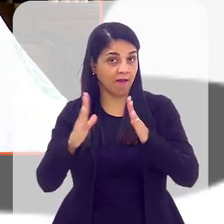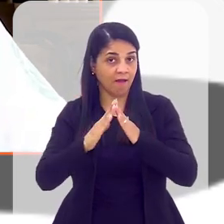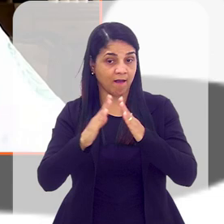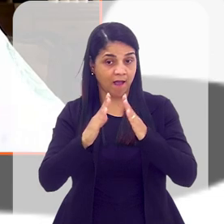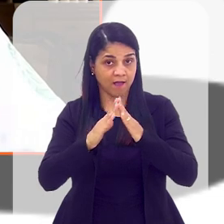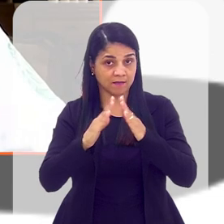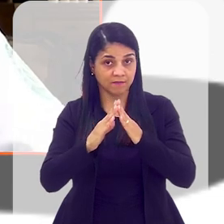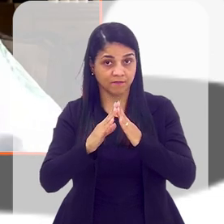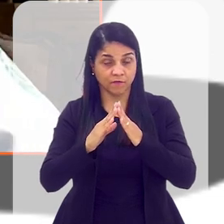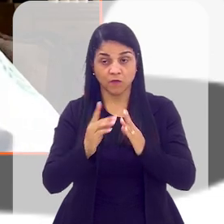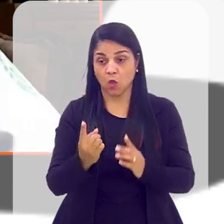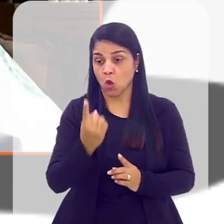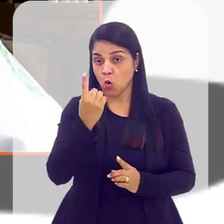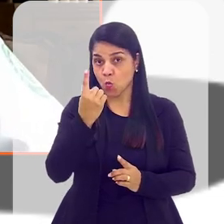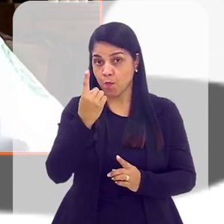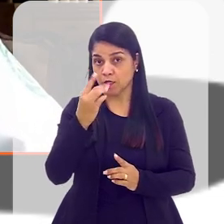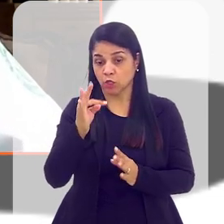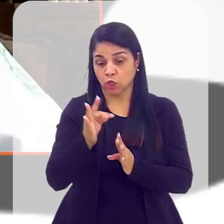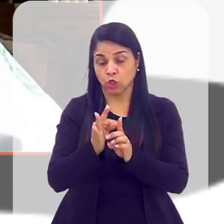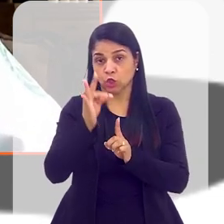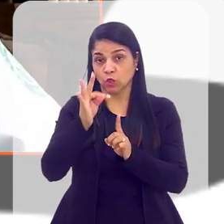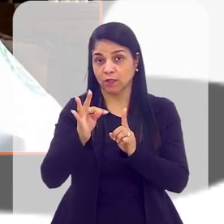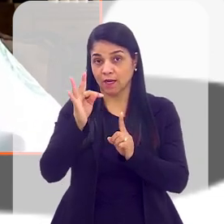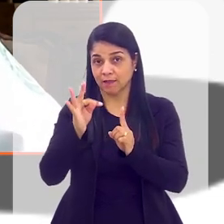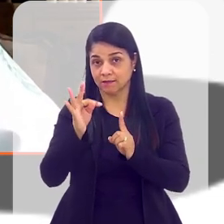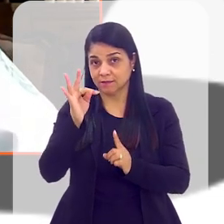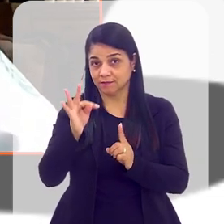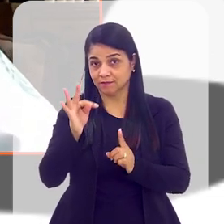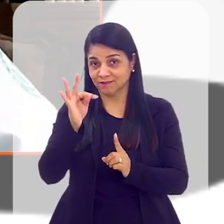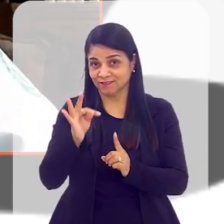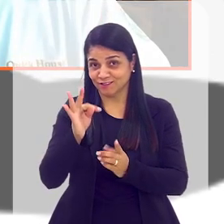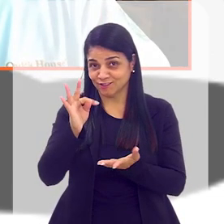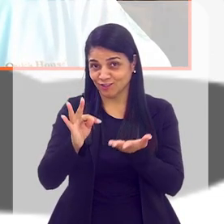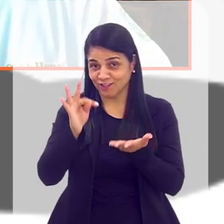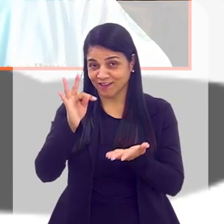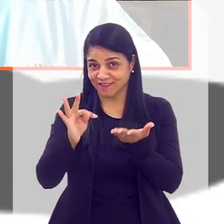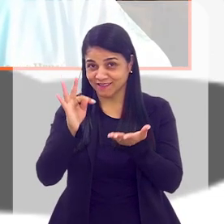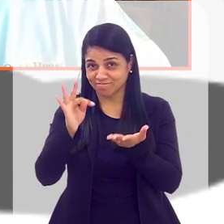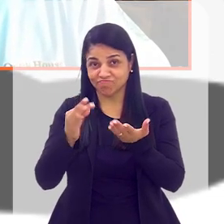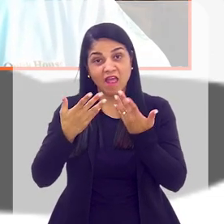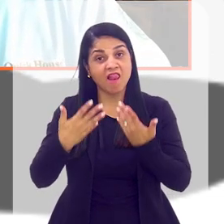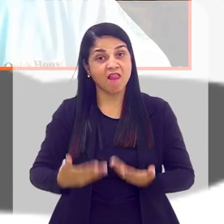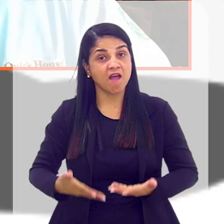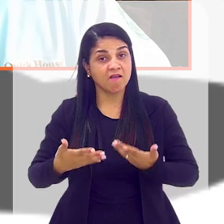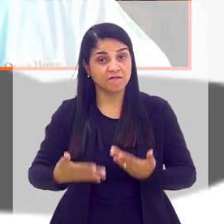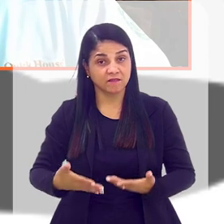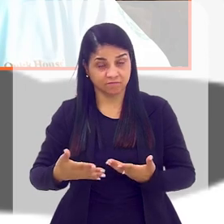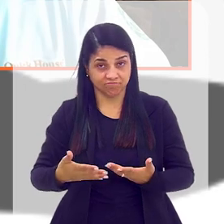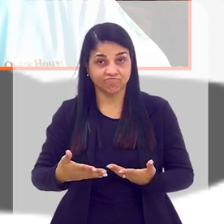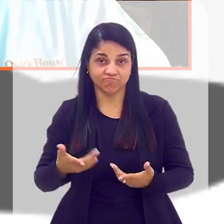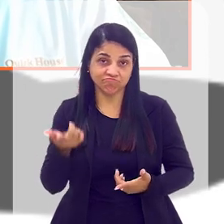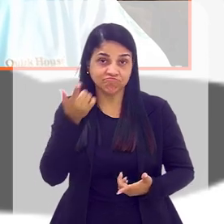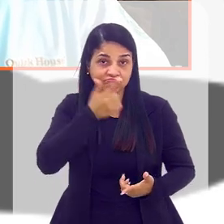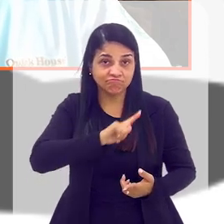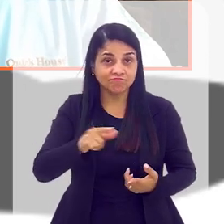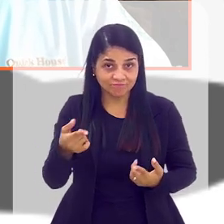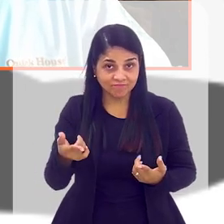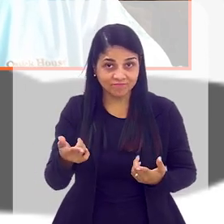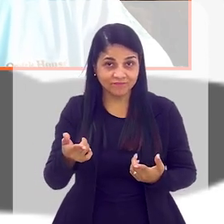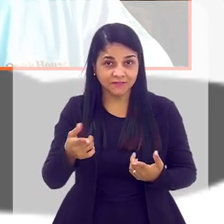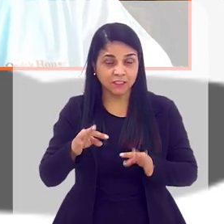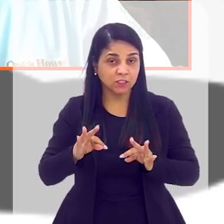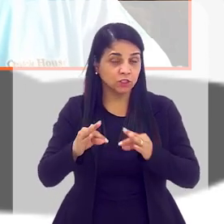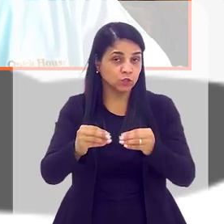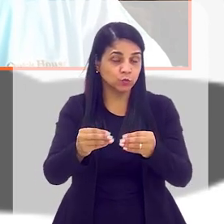E pesa uma troelada, essa casa inteira. É muito leve. Então, a gente ganha muito com isso. e fora toda